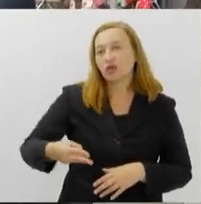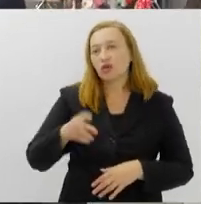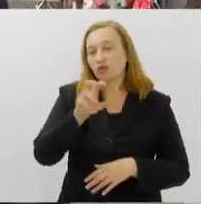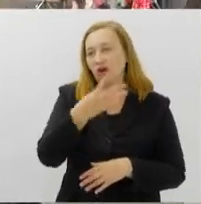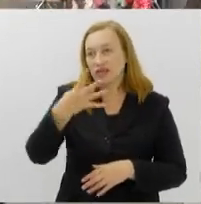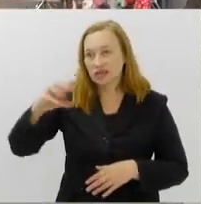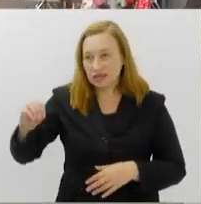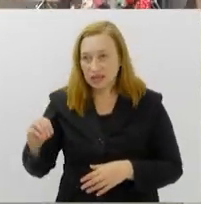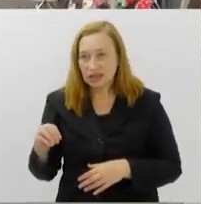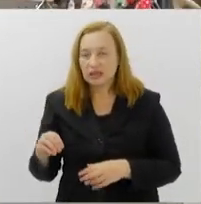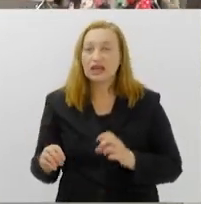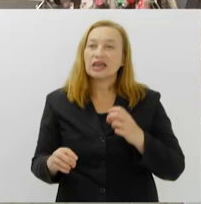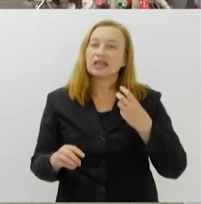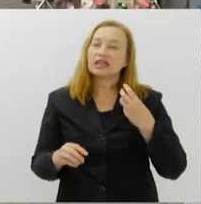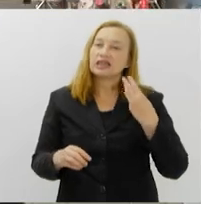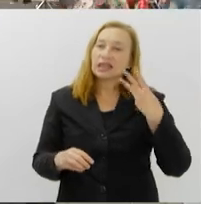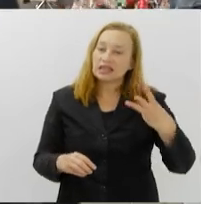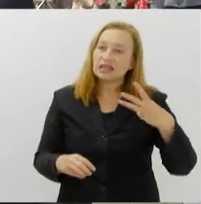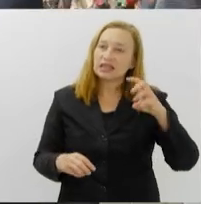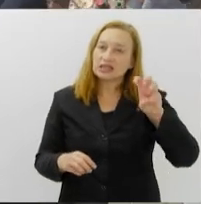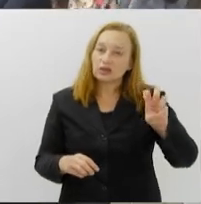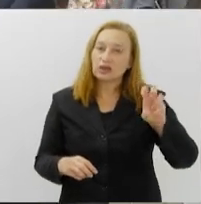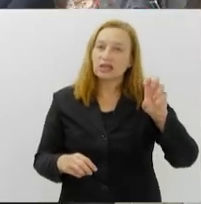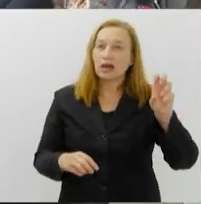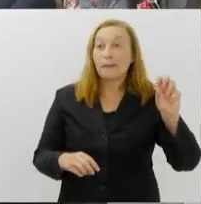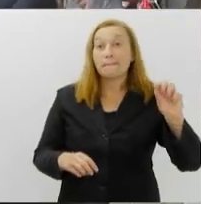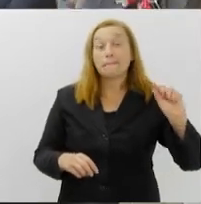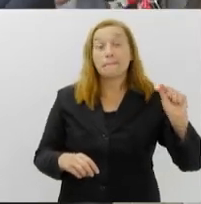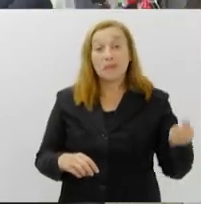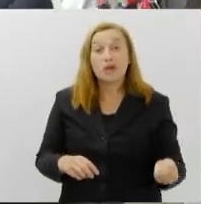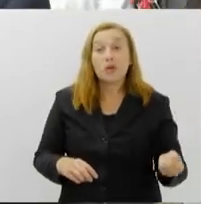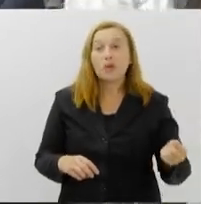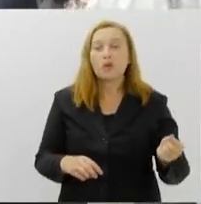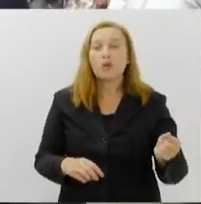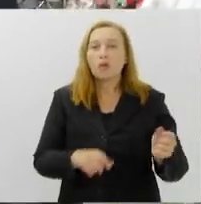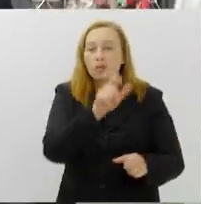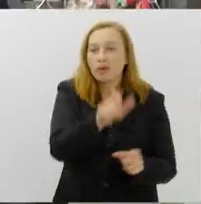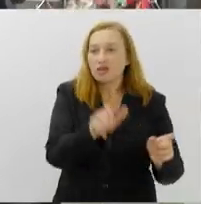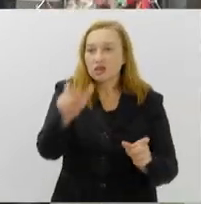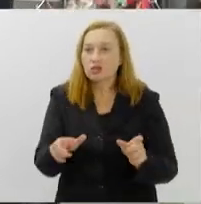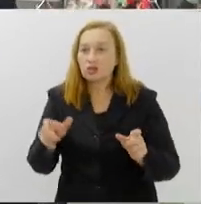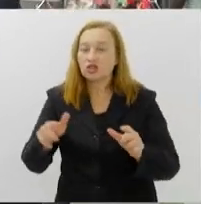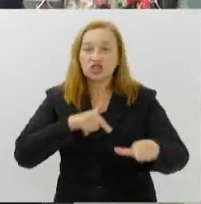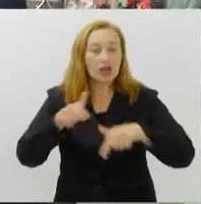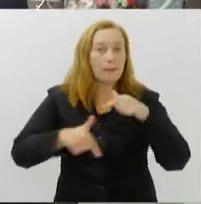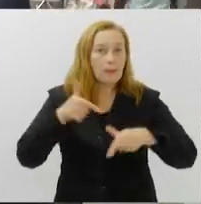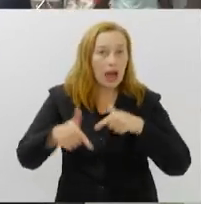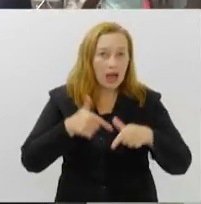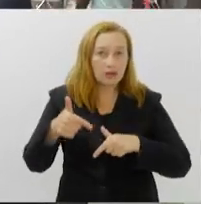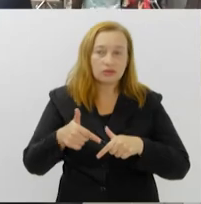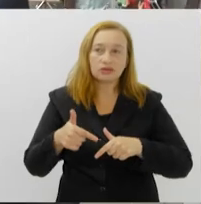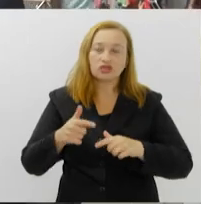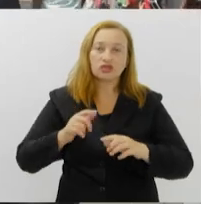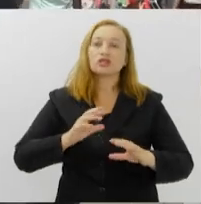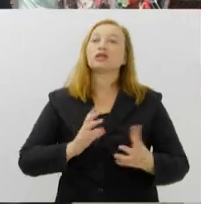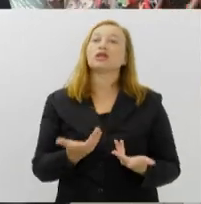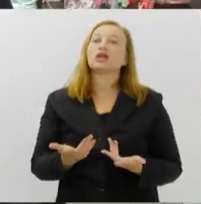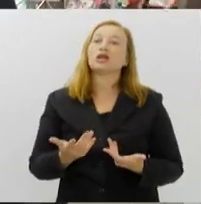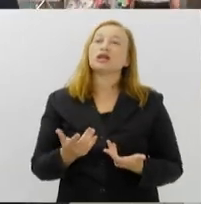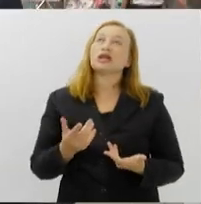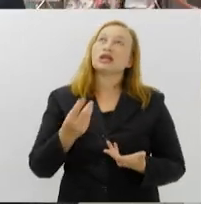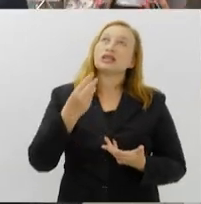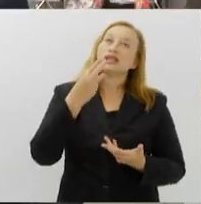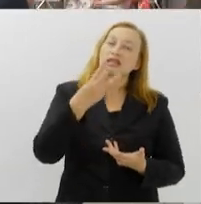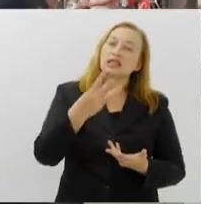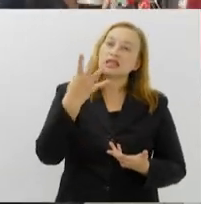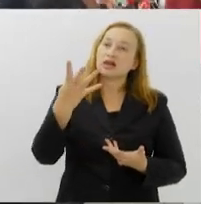que geram 350 mil pessoas, né, de trabalho direto, fora os indiretos. Ao mesmo tempo, a gente fomenta 40 bilhões